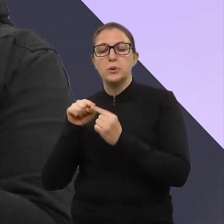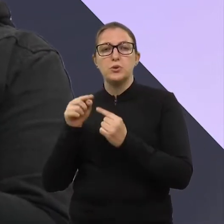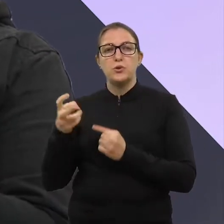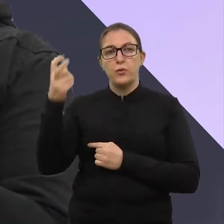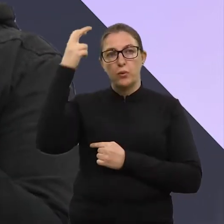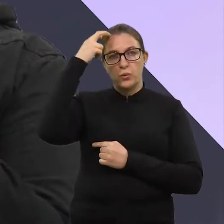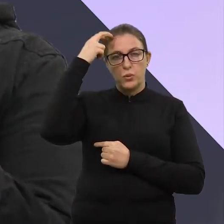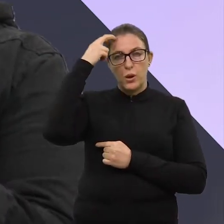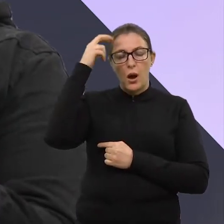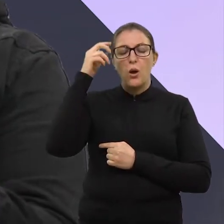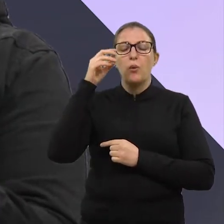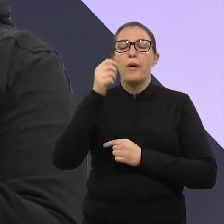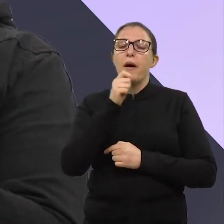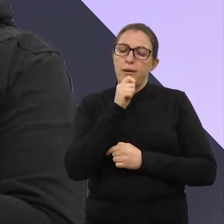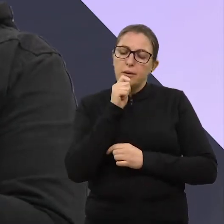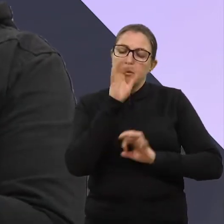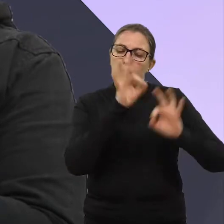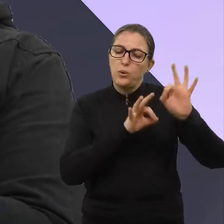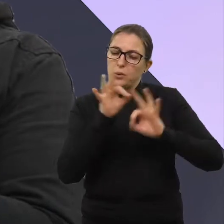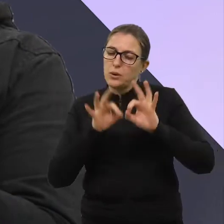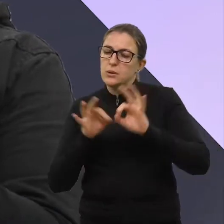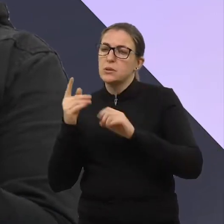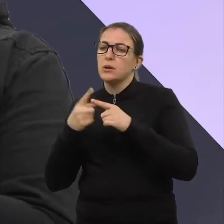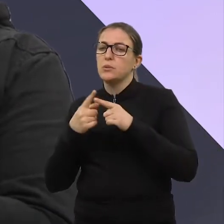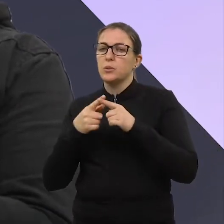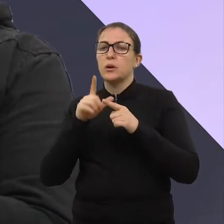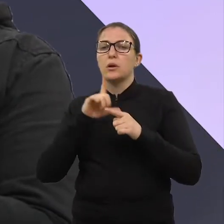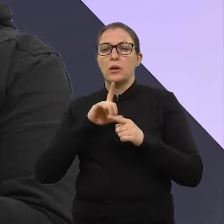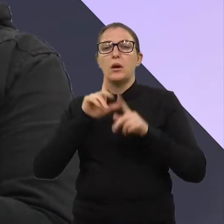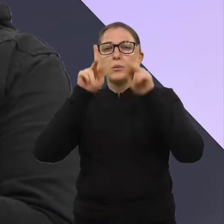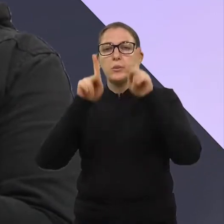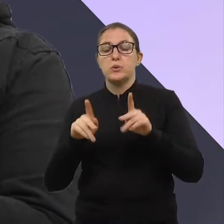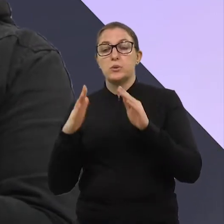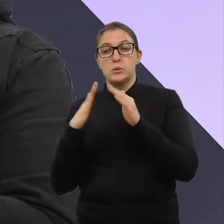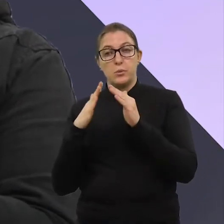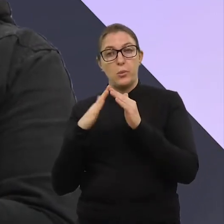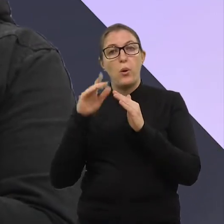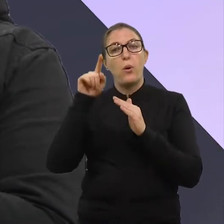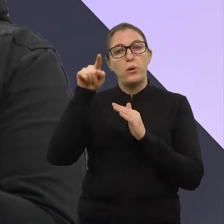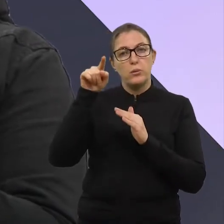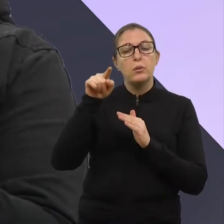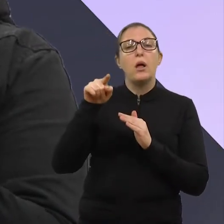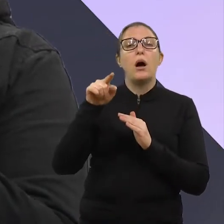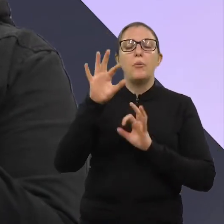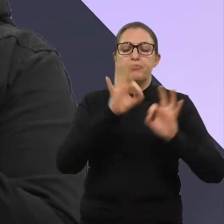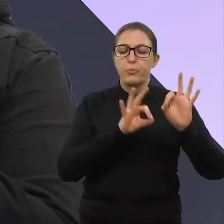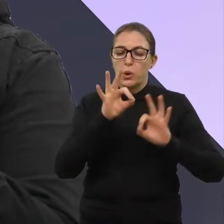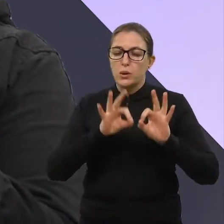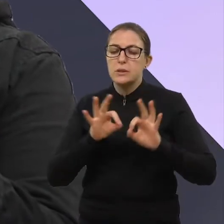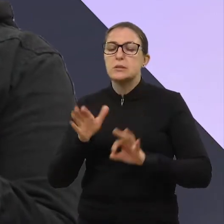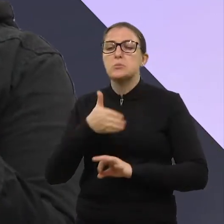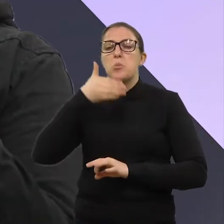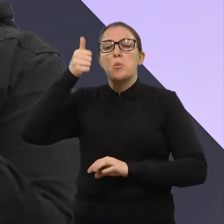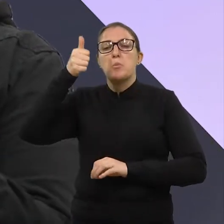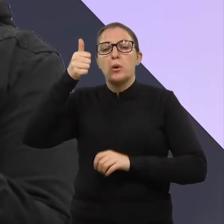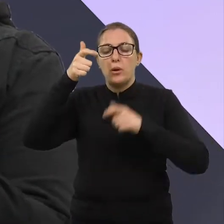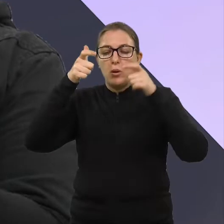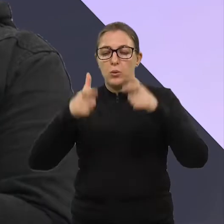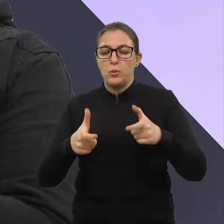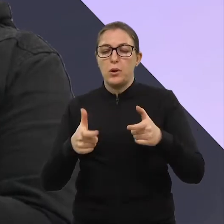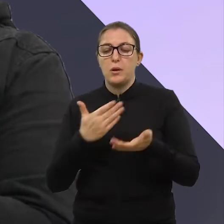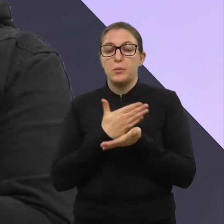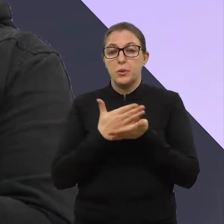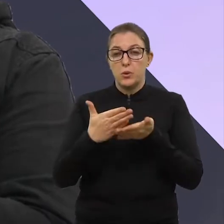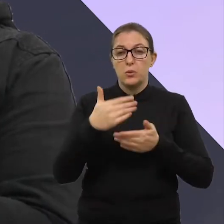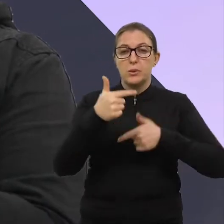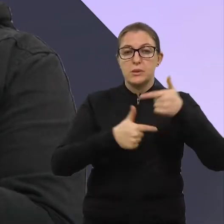administrativos, em moradores ali ainda, ex-ferroviários, enfim, Sim. Para qualificar esse ambiente, no sentido de a gente poder